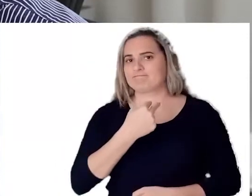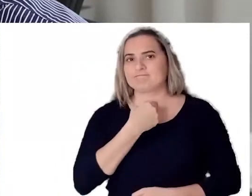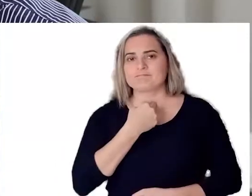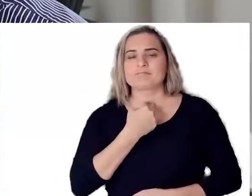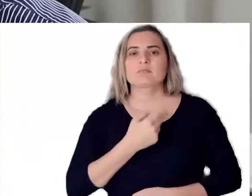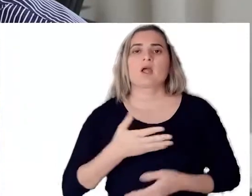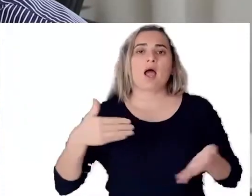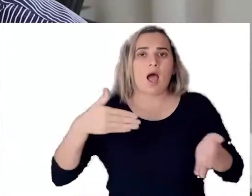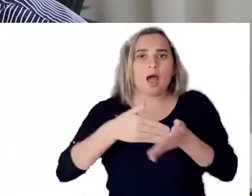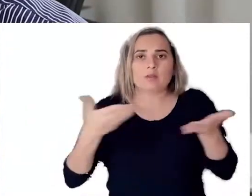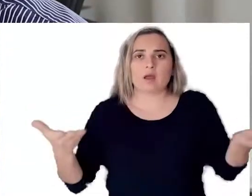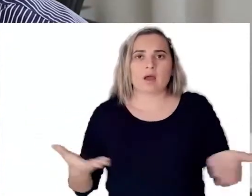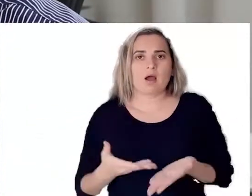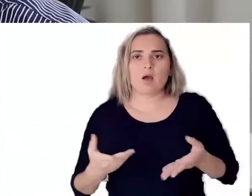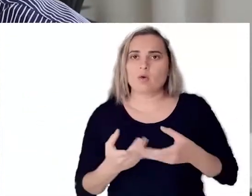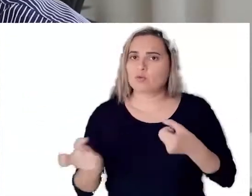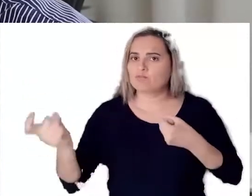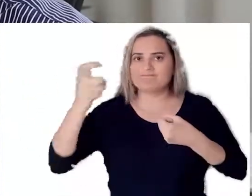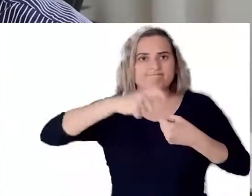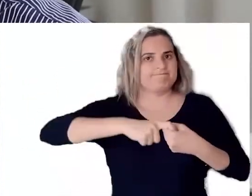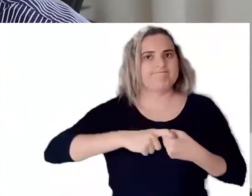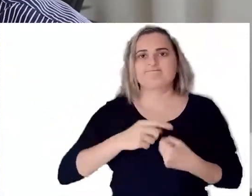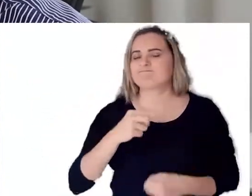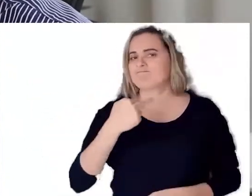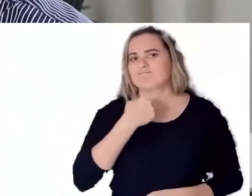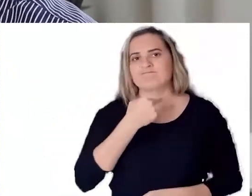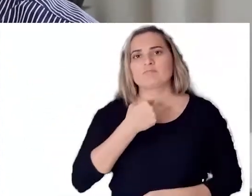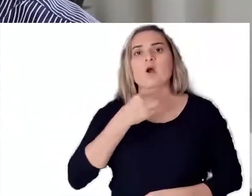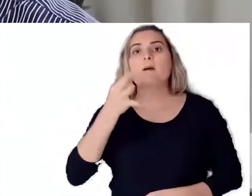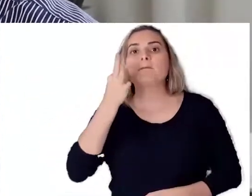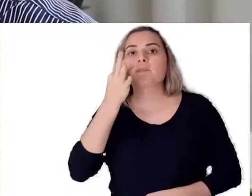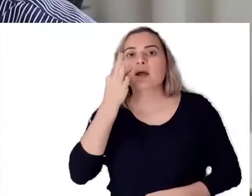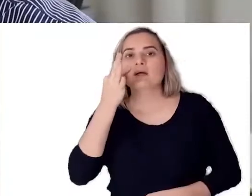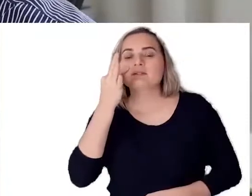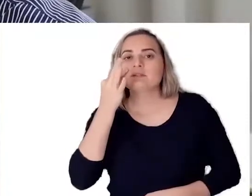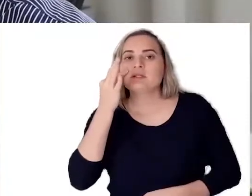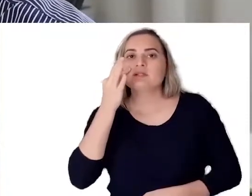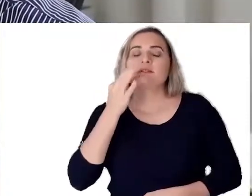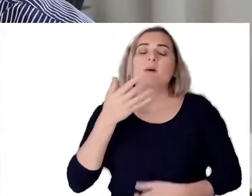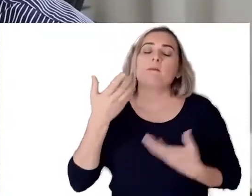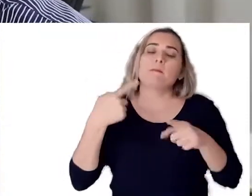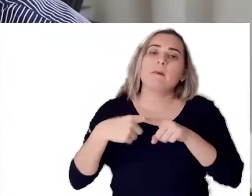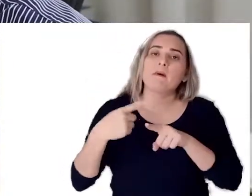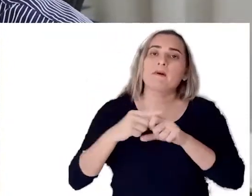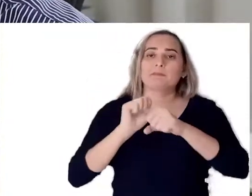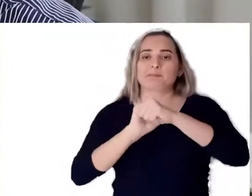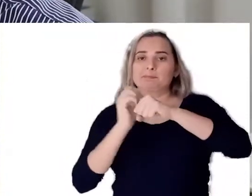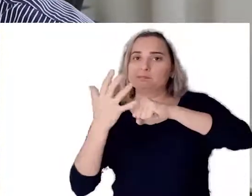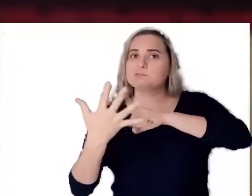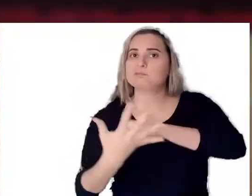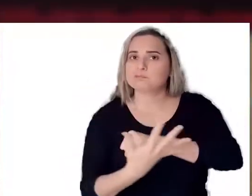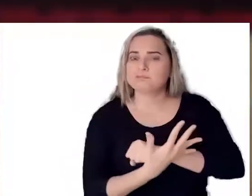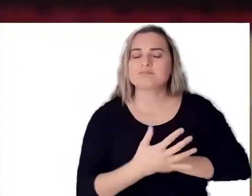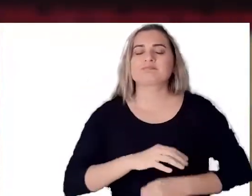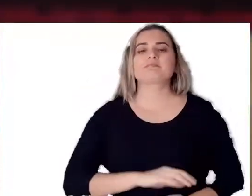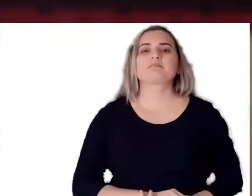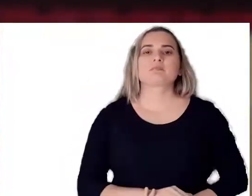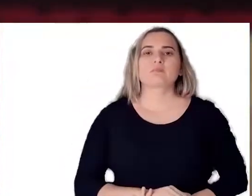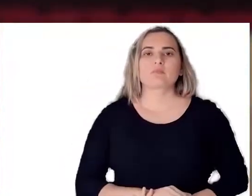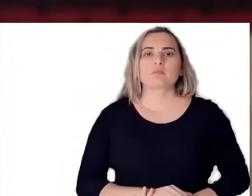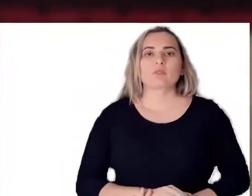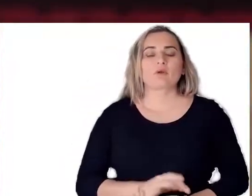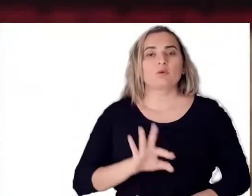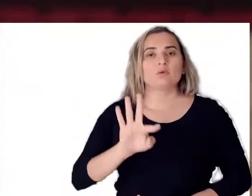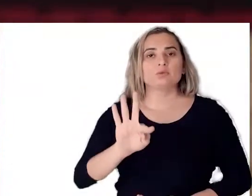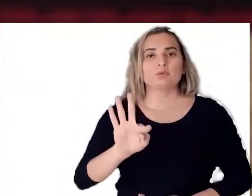não houve determinação no Tribunal para nós retornarmos ao atendimento presencial, justamente em virtude das condições sanitárias e da pandemia. O Tribunal